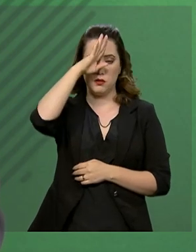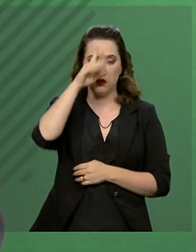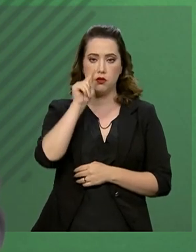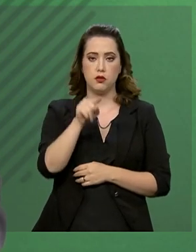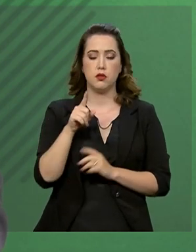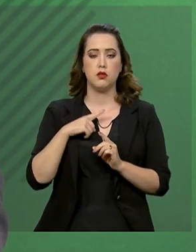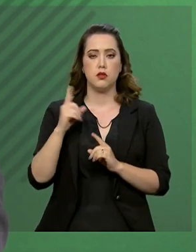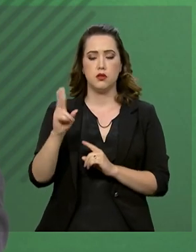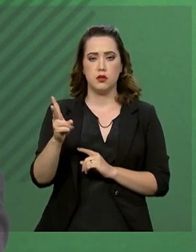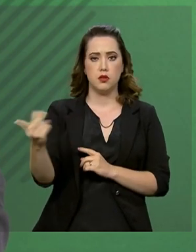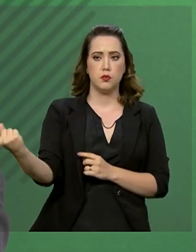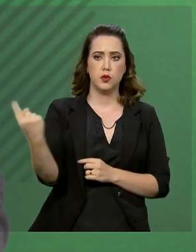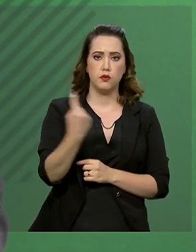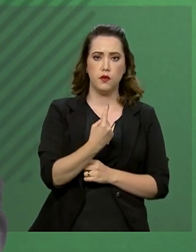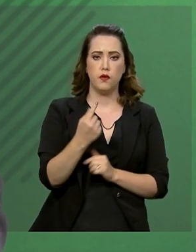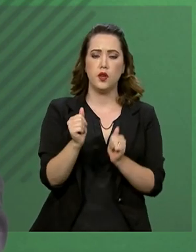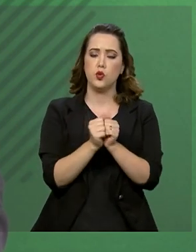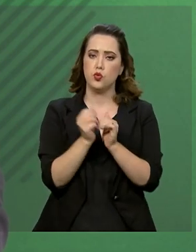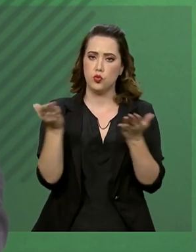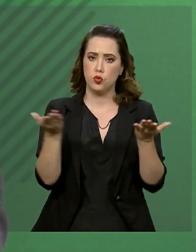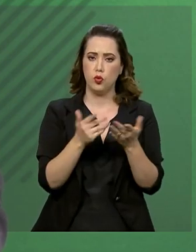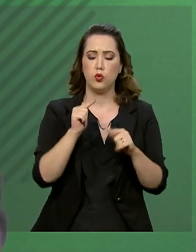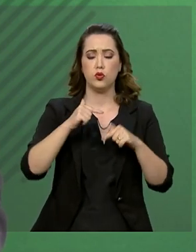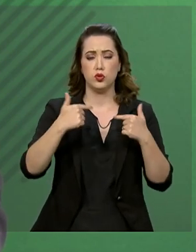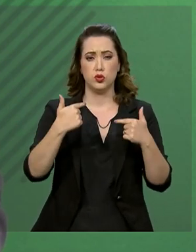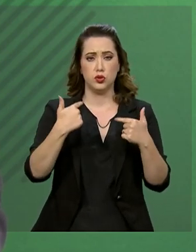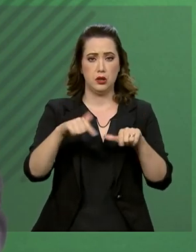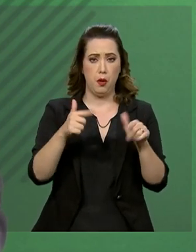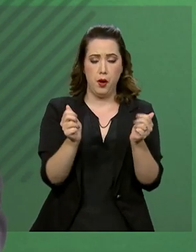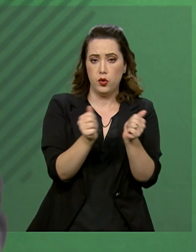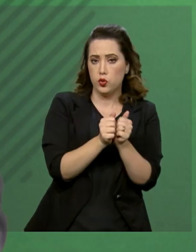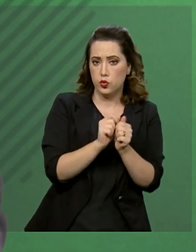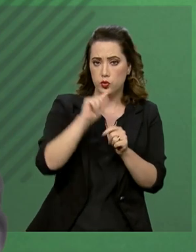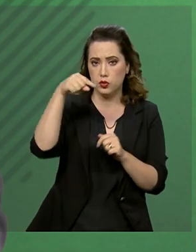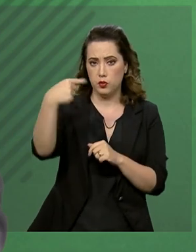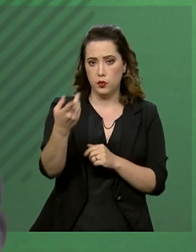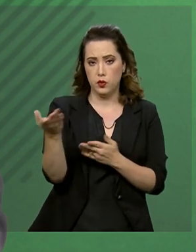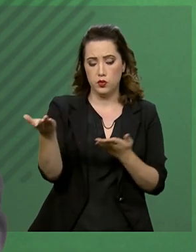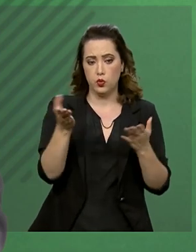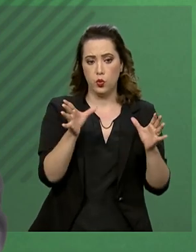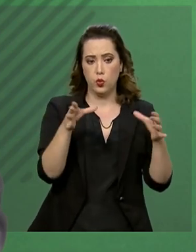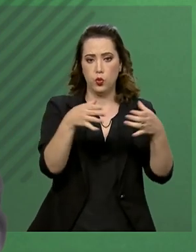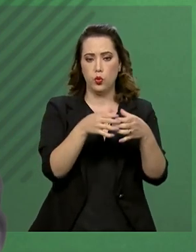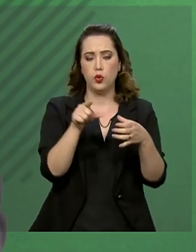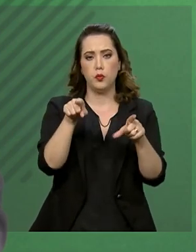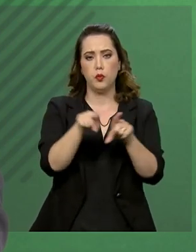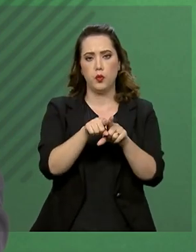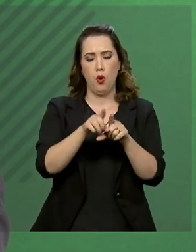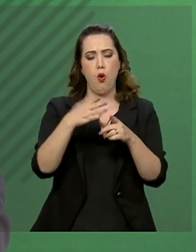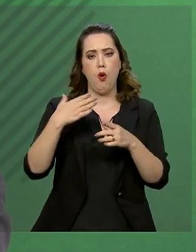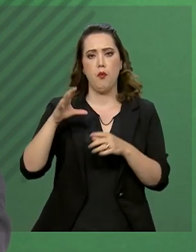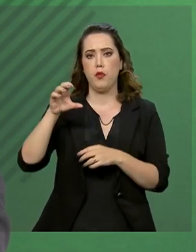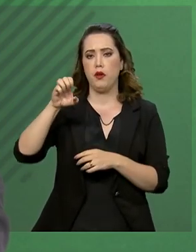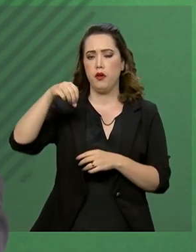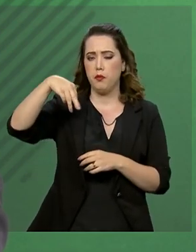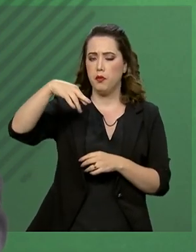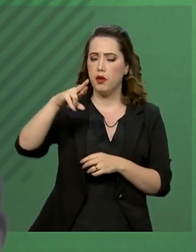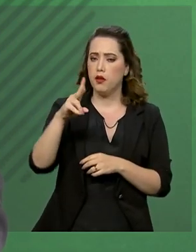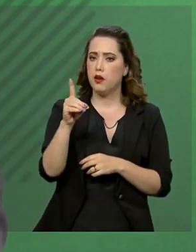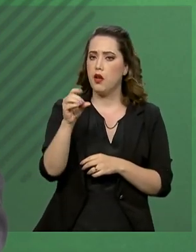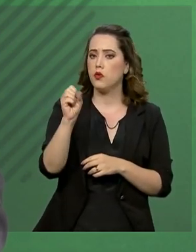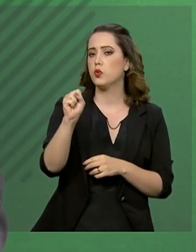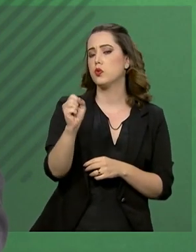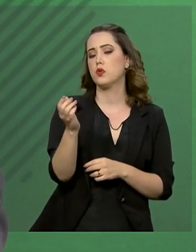inclusive, participando de atividades hoje, casualmente após nós recebermos a delegação dos Emirados Árabes, a que esteve para